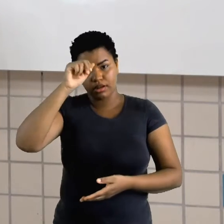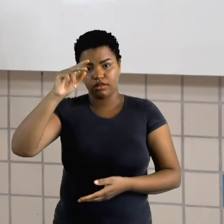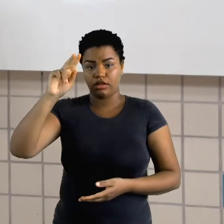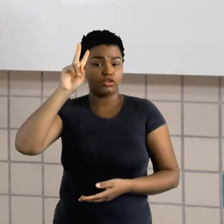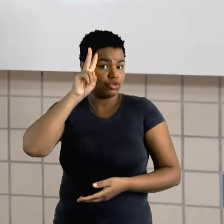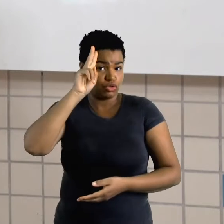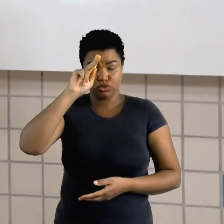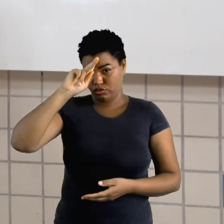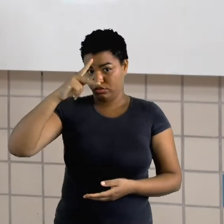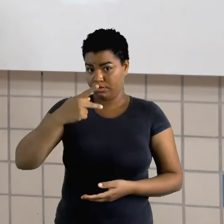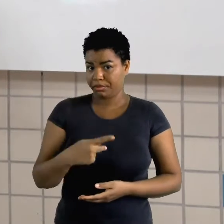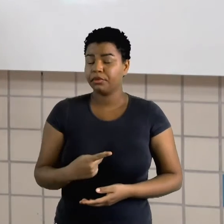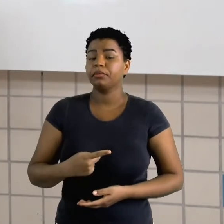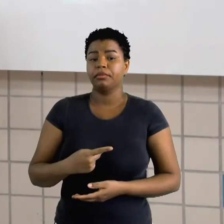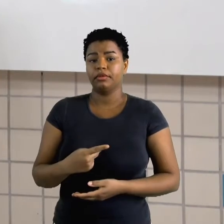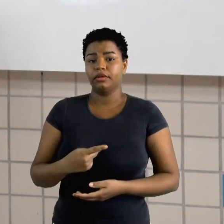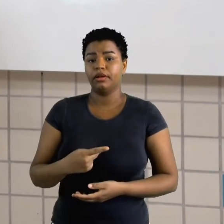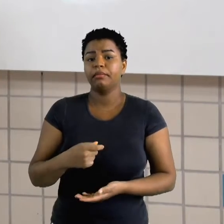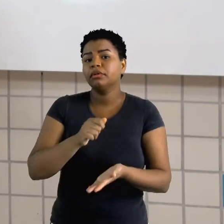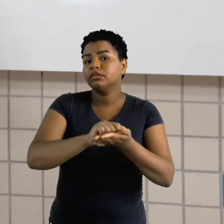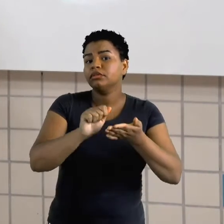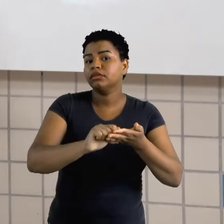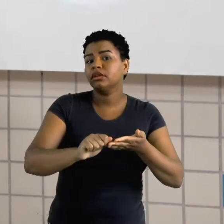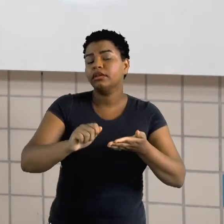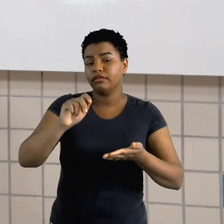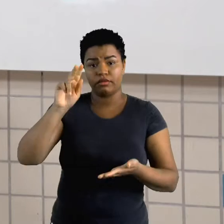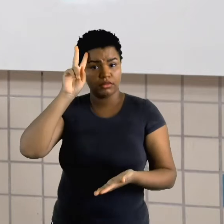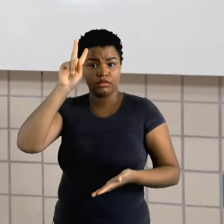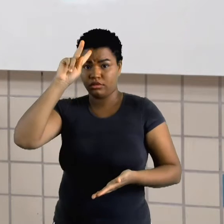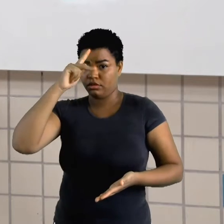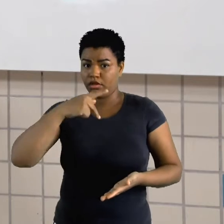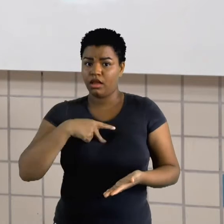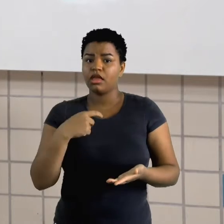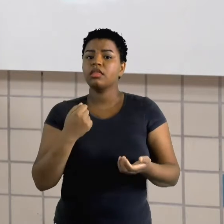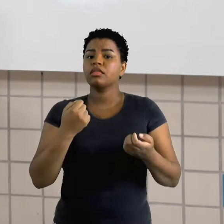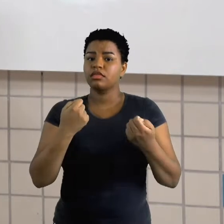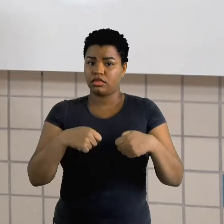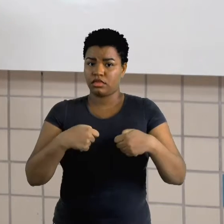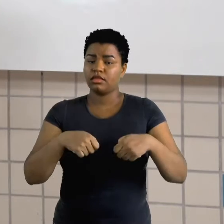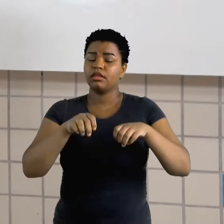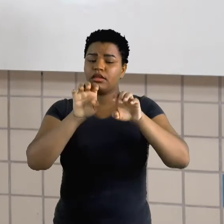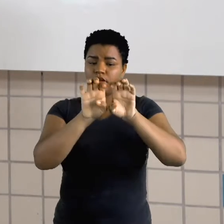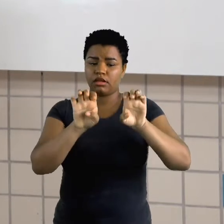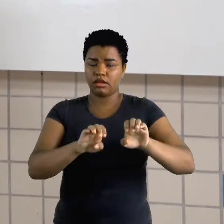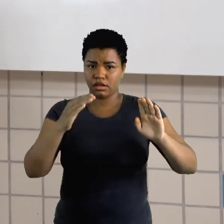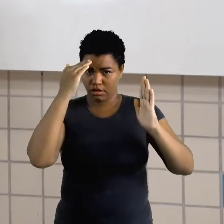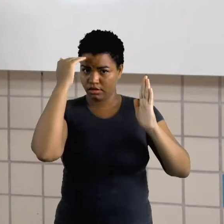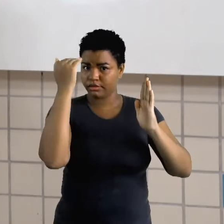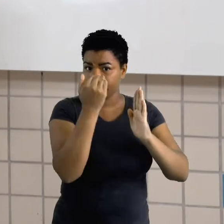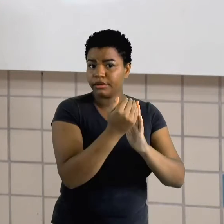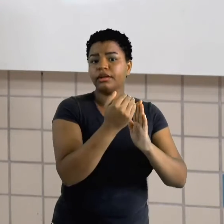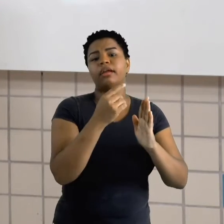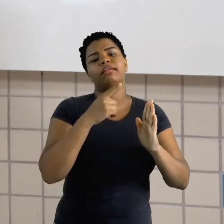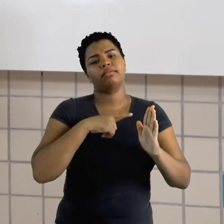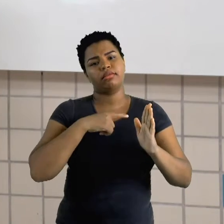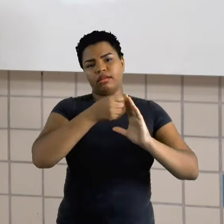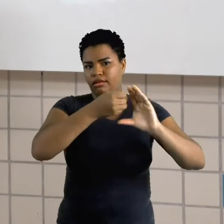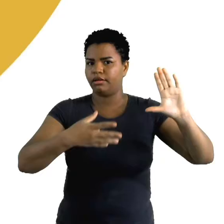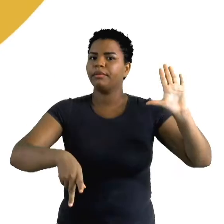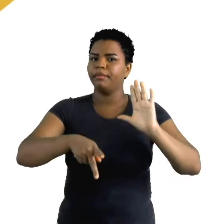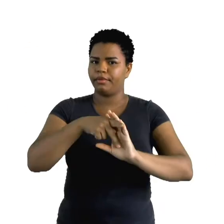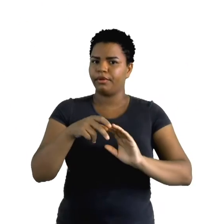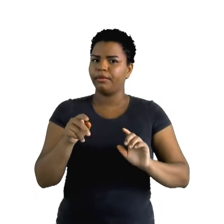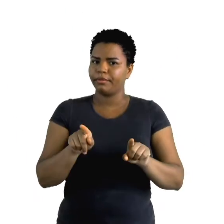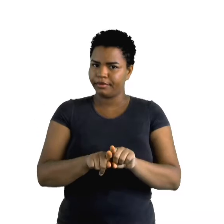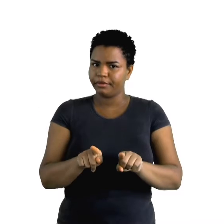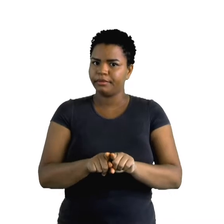autobiografia, eu tenho que respeitar algumas estruturas, porque ela tem características próprias também. Tá bom?